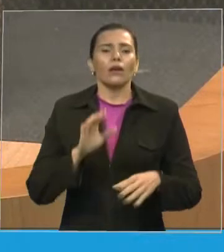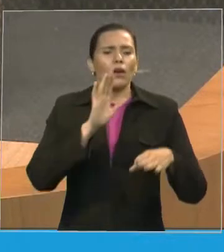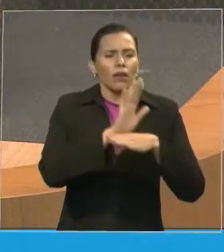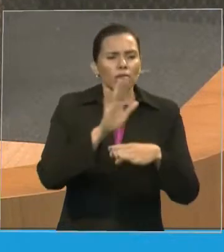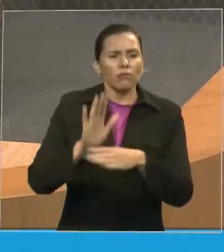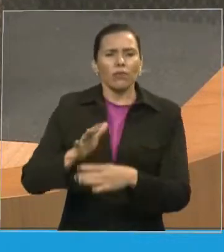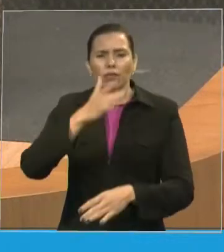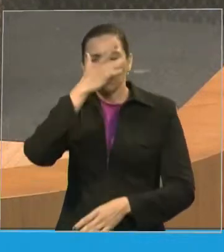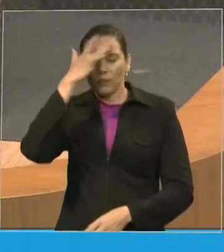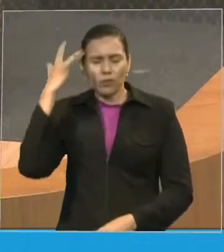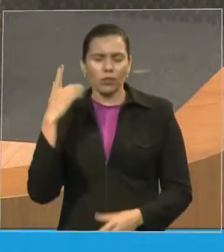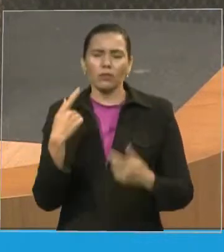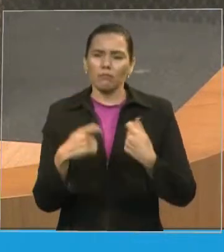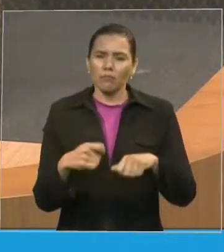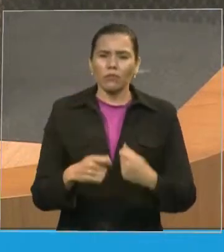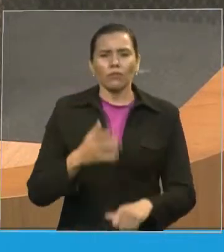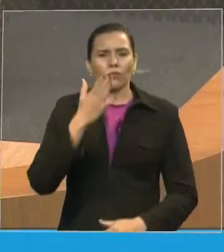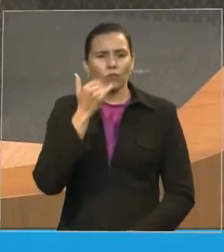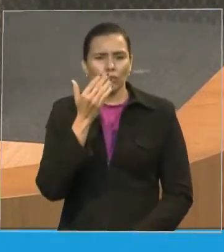alimento